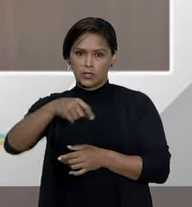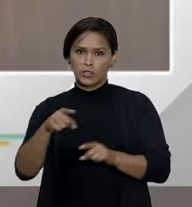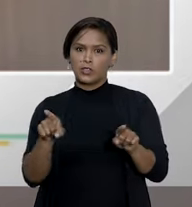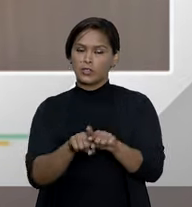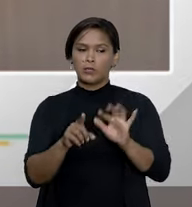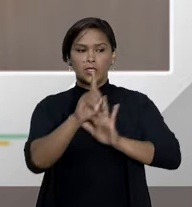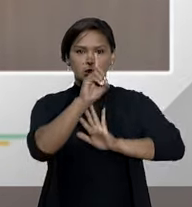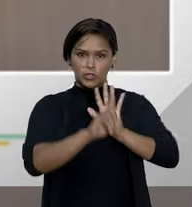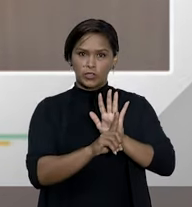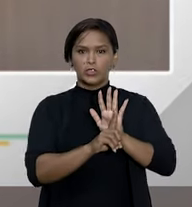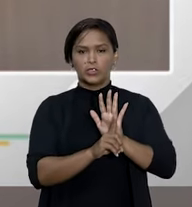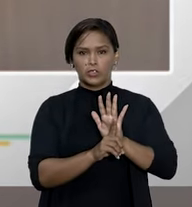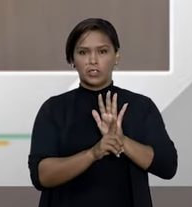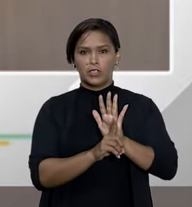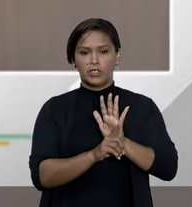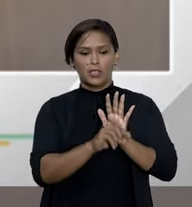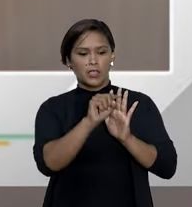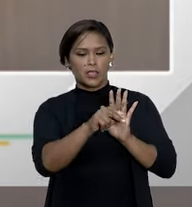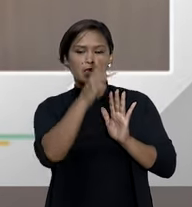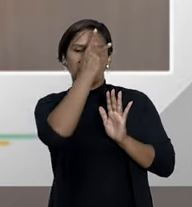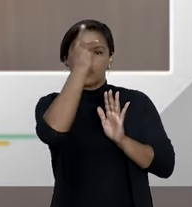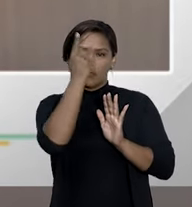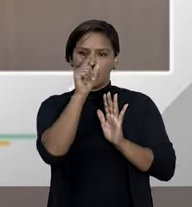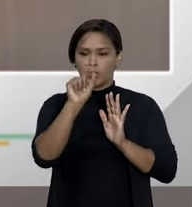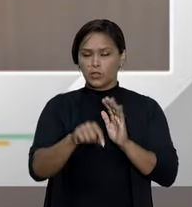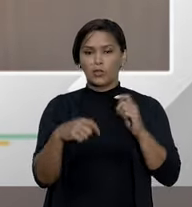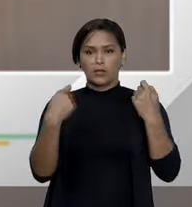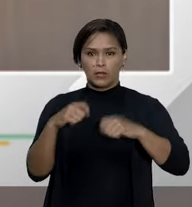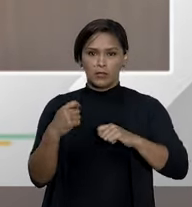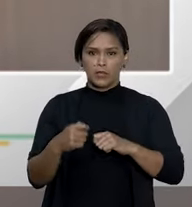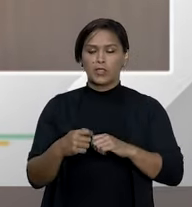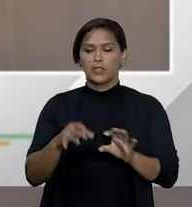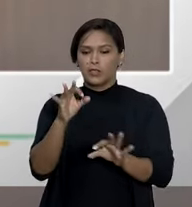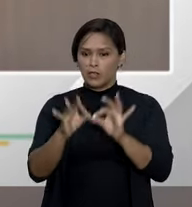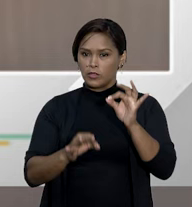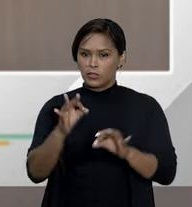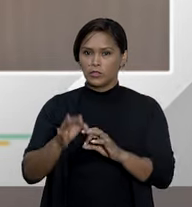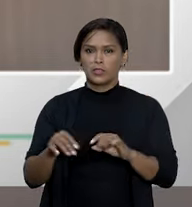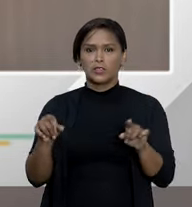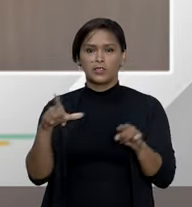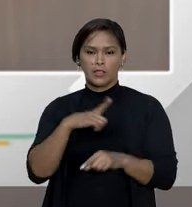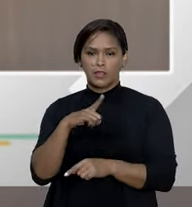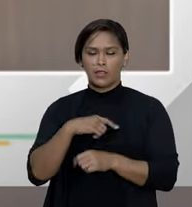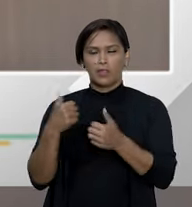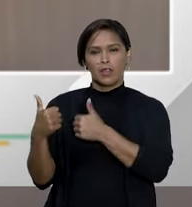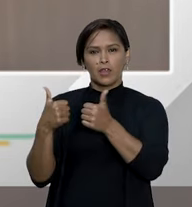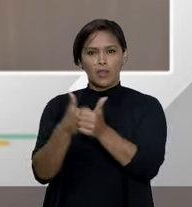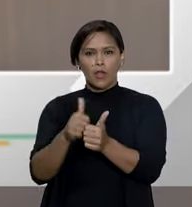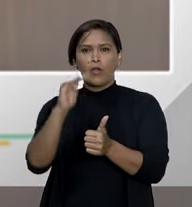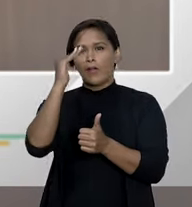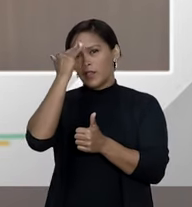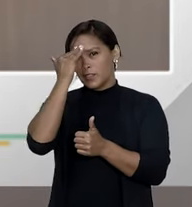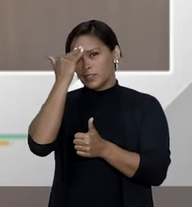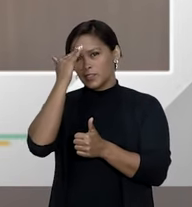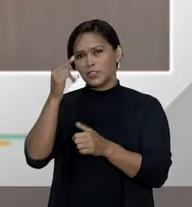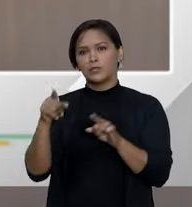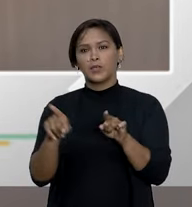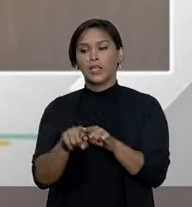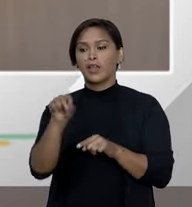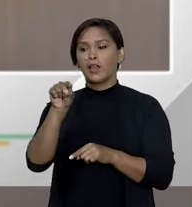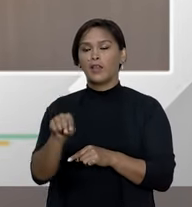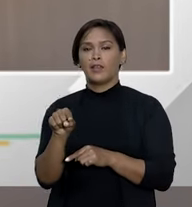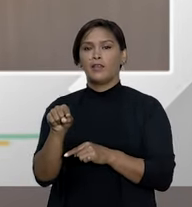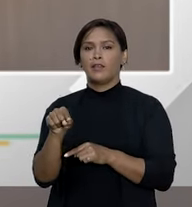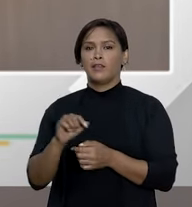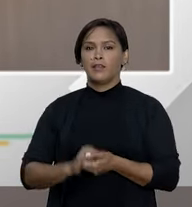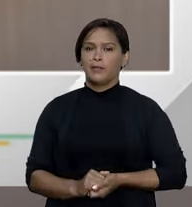direito ao beneficiário e o judiciário tem também acompanhado esse entendimento no sentido de que